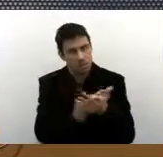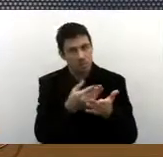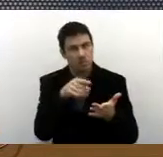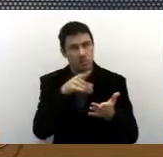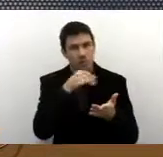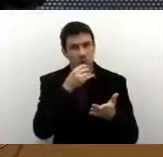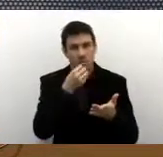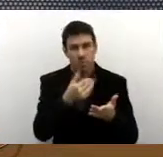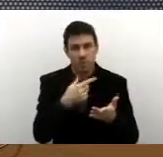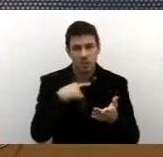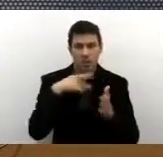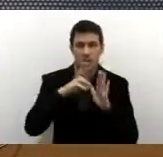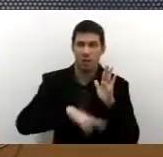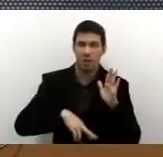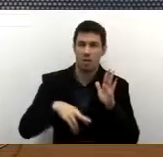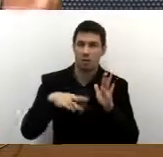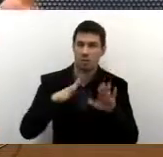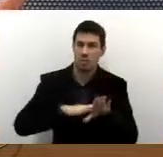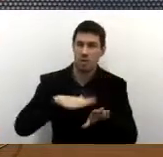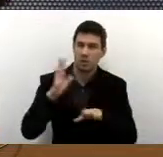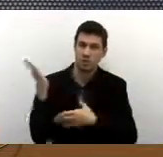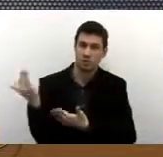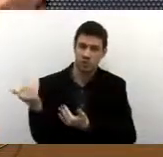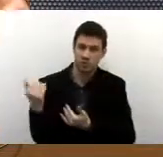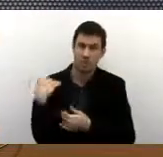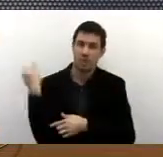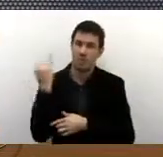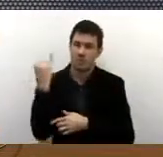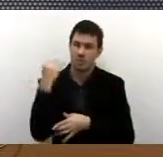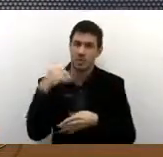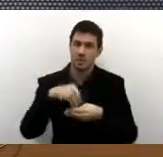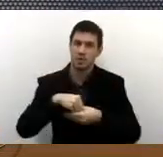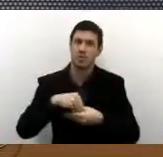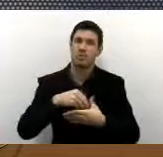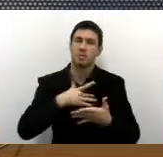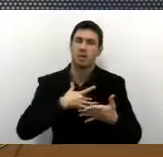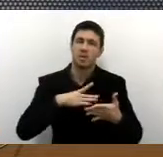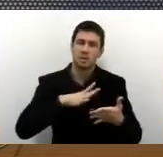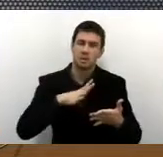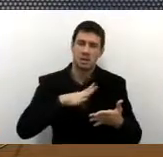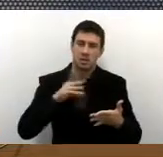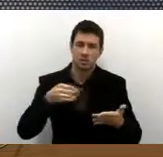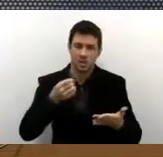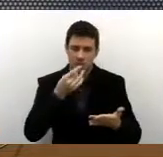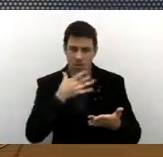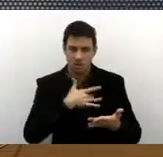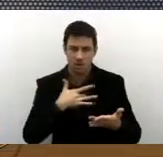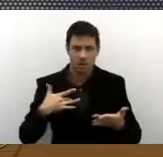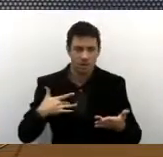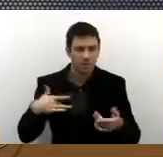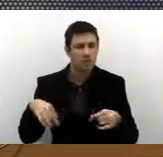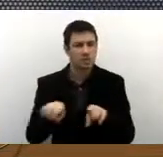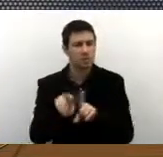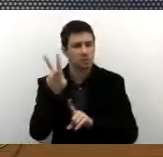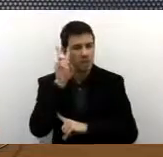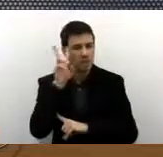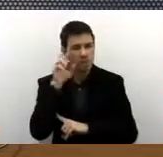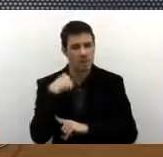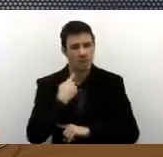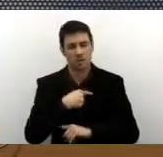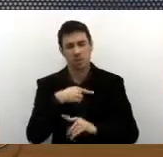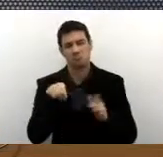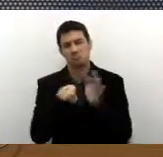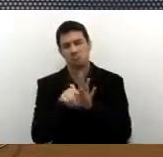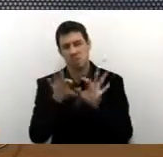vereadores mais jovens também dessa casa, isso é importante para a cidade, é saudável, e lembrar que nós fazemos questão de